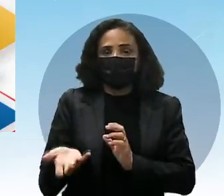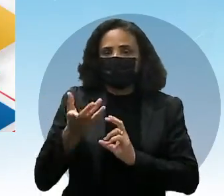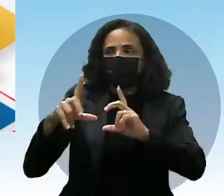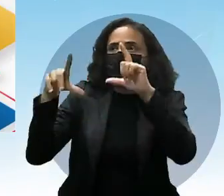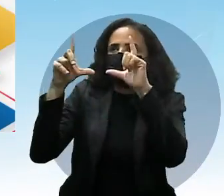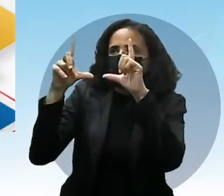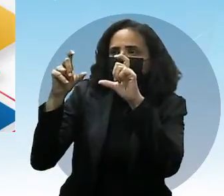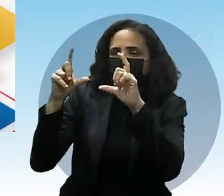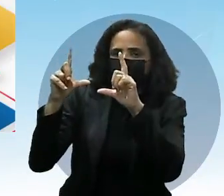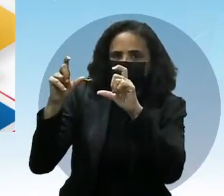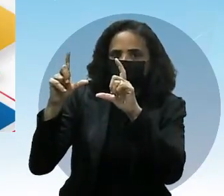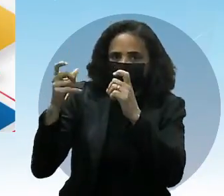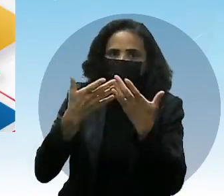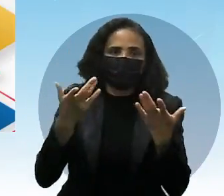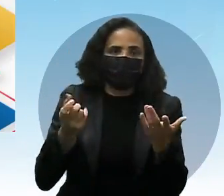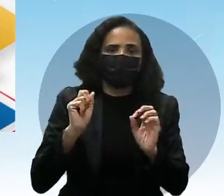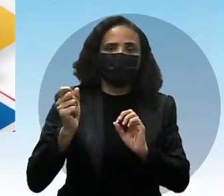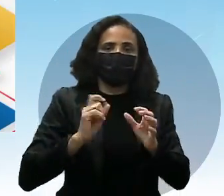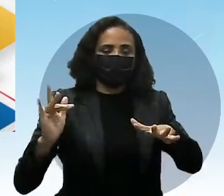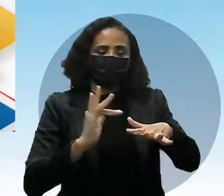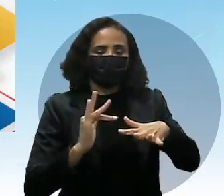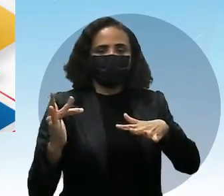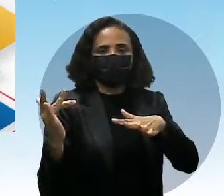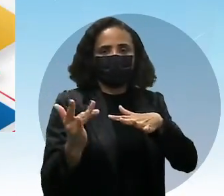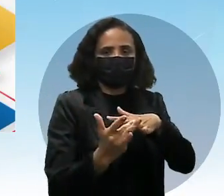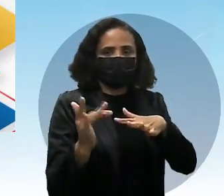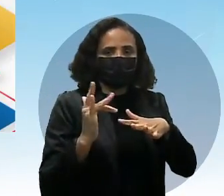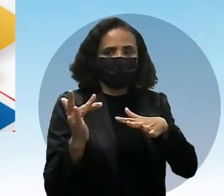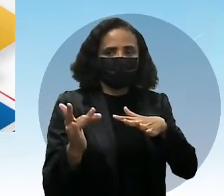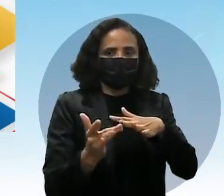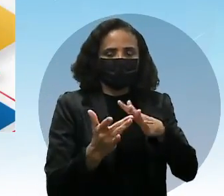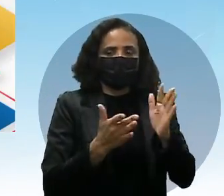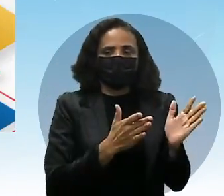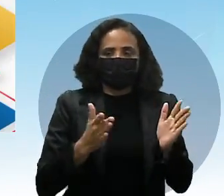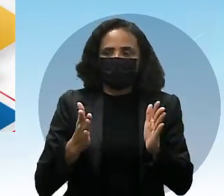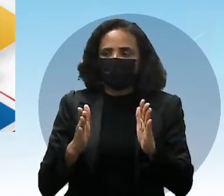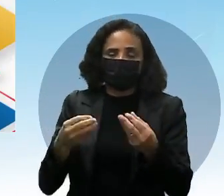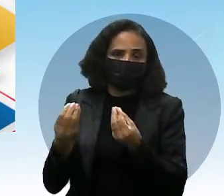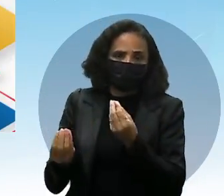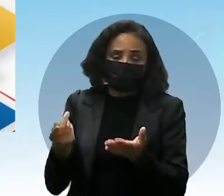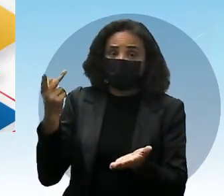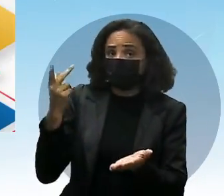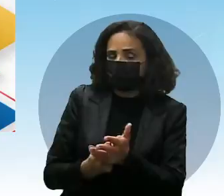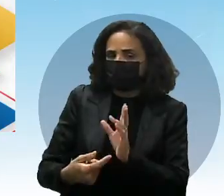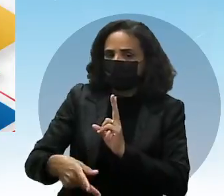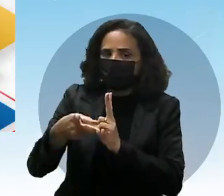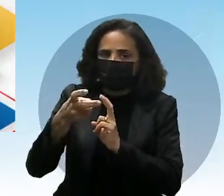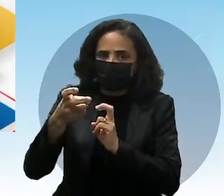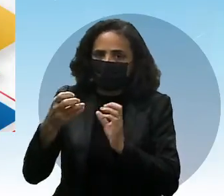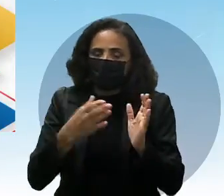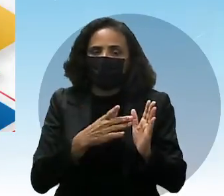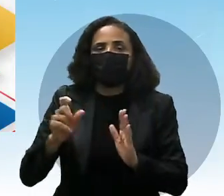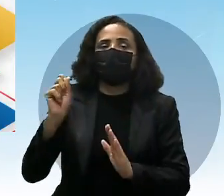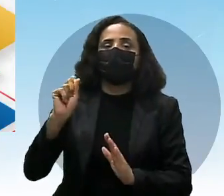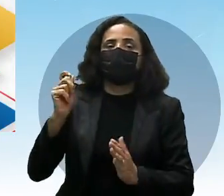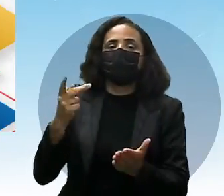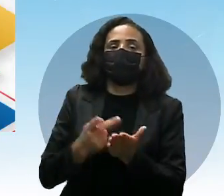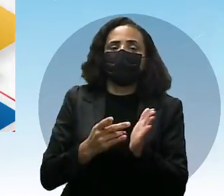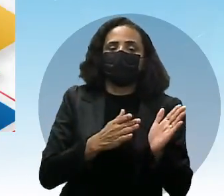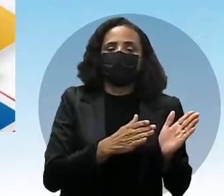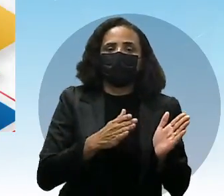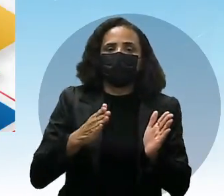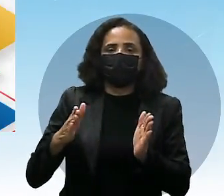está tirando uma selfie, ele vai postar em algumas redes, Alguma rede social. Então, você já deduz que é o